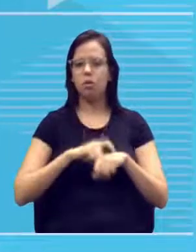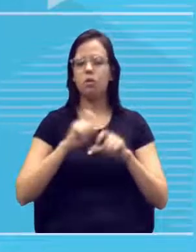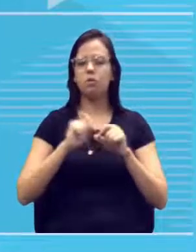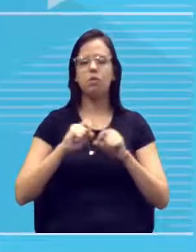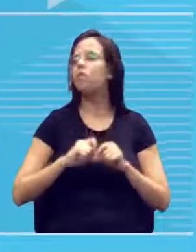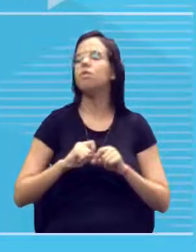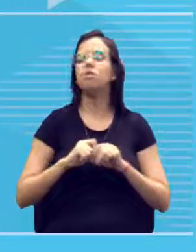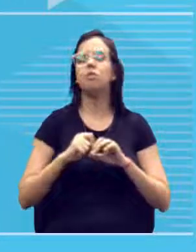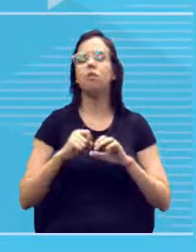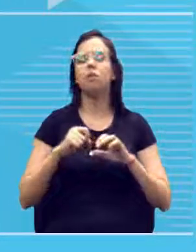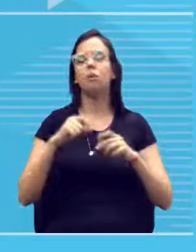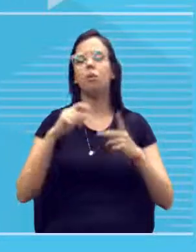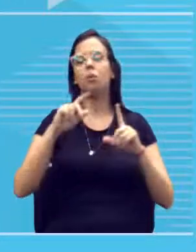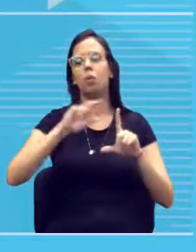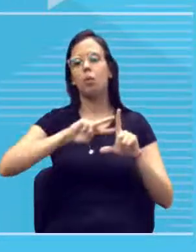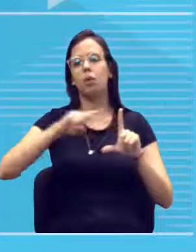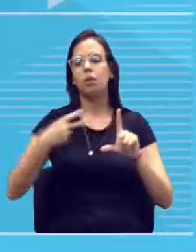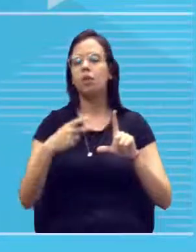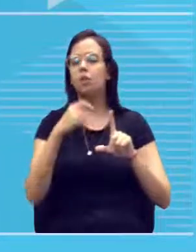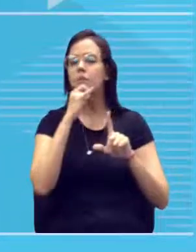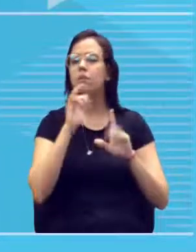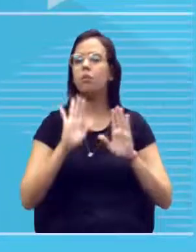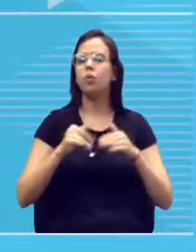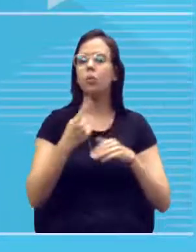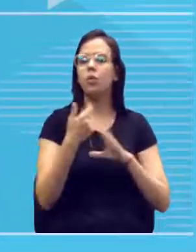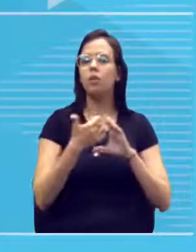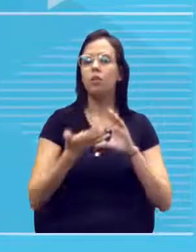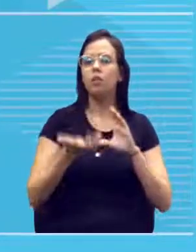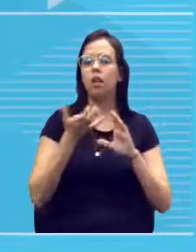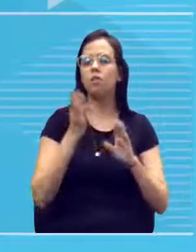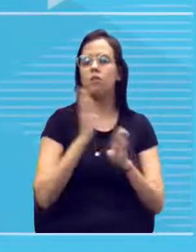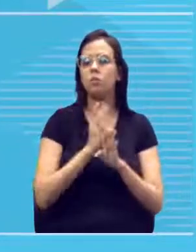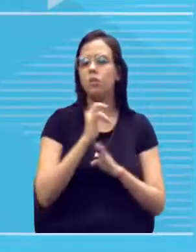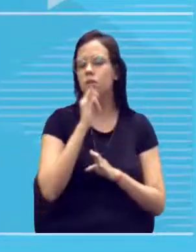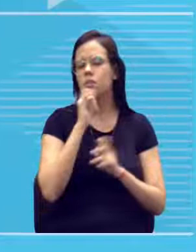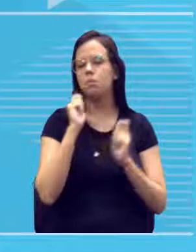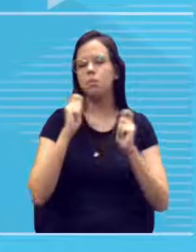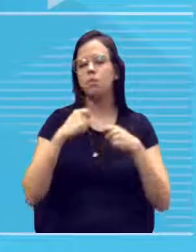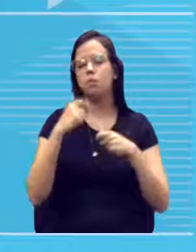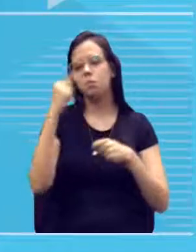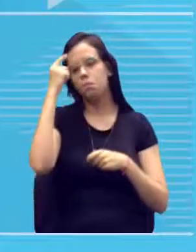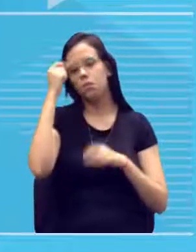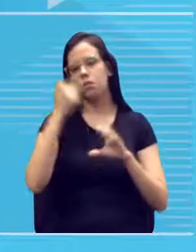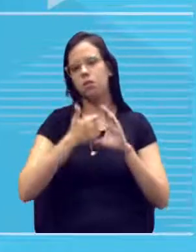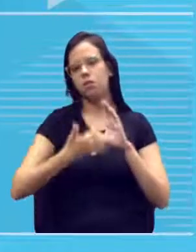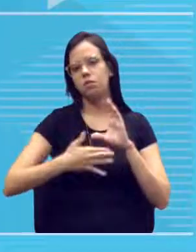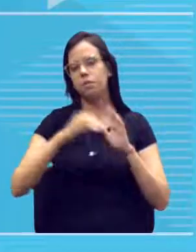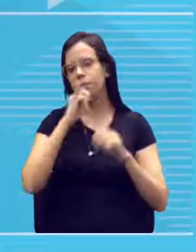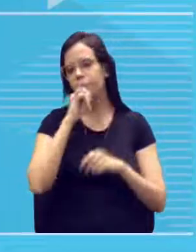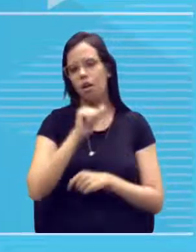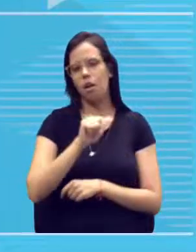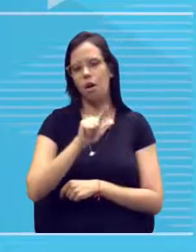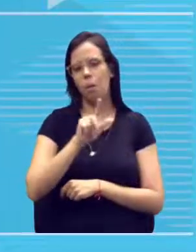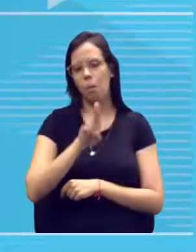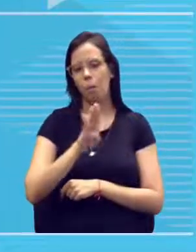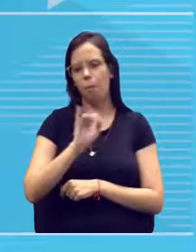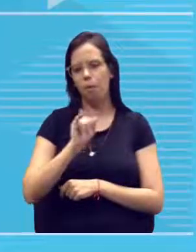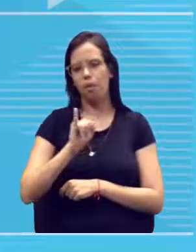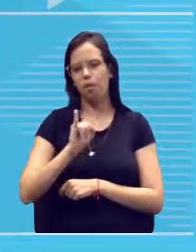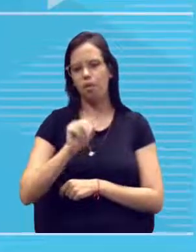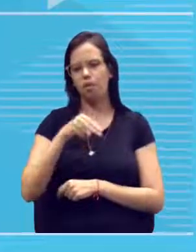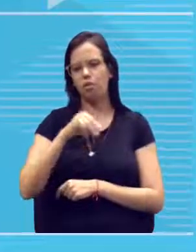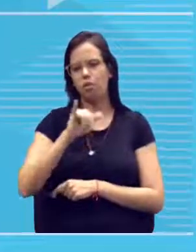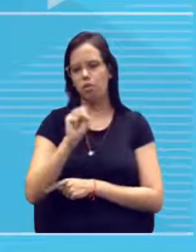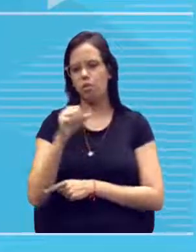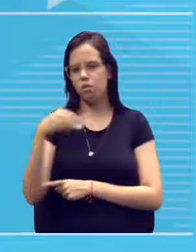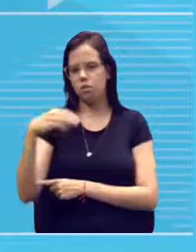em uma característica que a gente quer saber. Por exemplo, eu posso pensar aí na característica como, por exemplo, o albinismo, tá? Então,